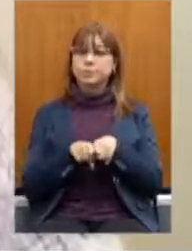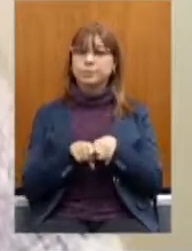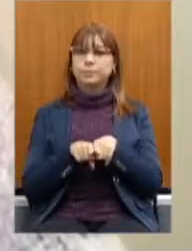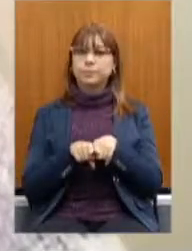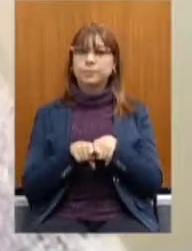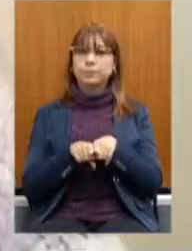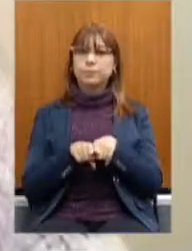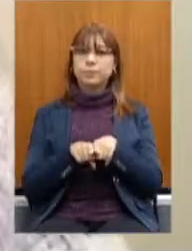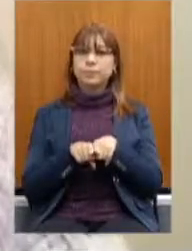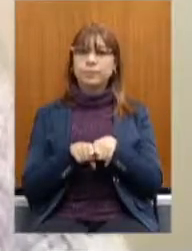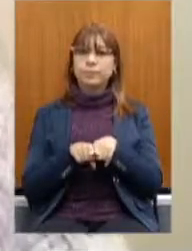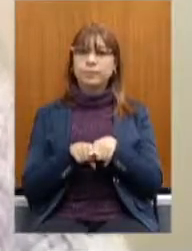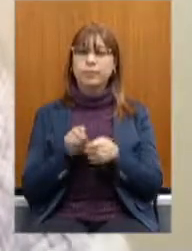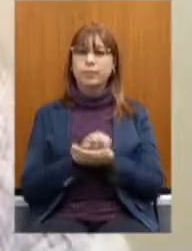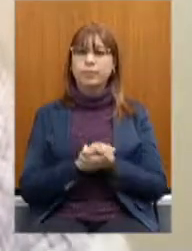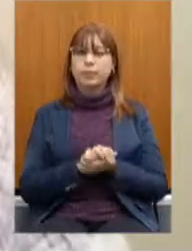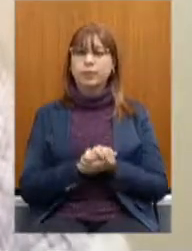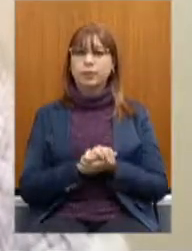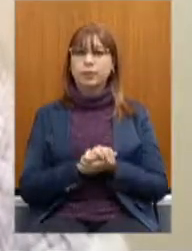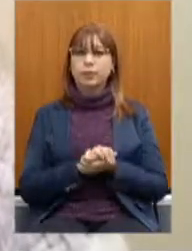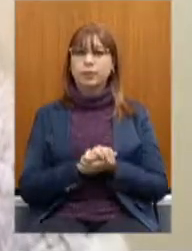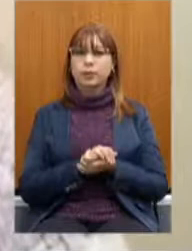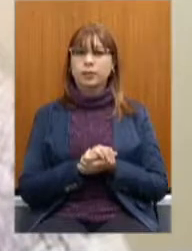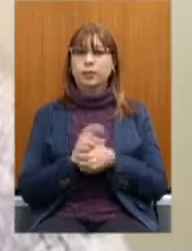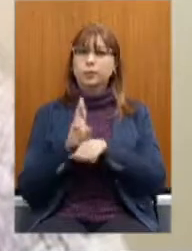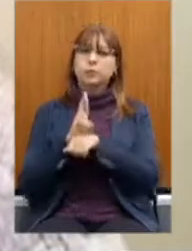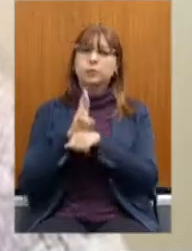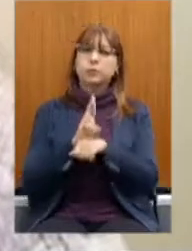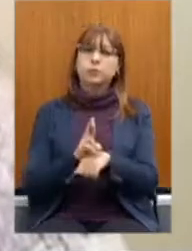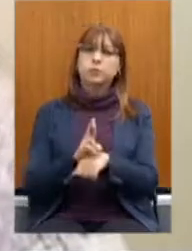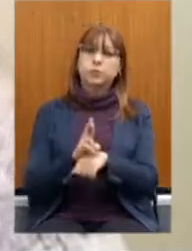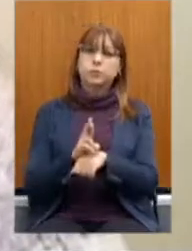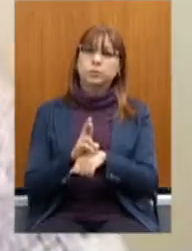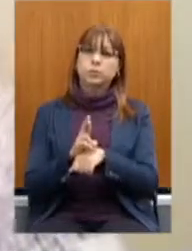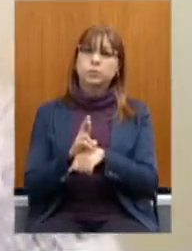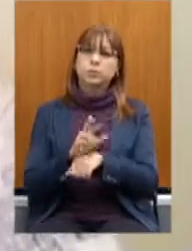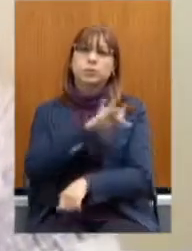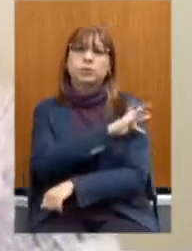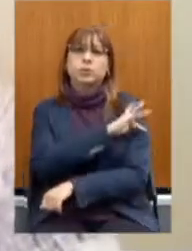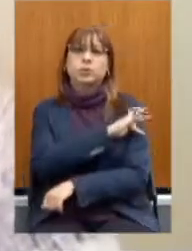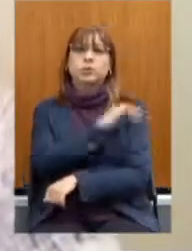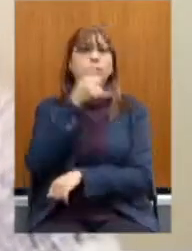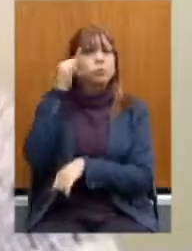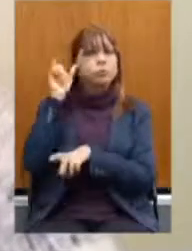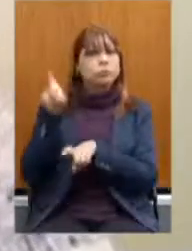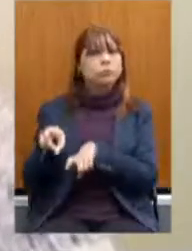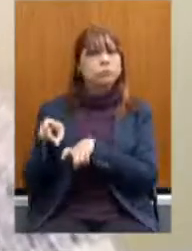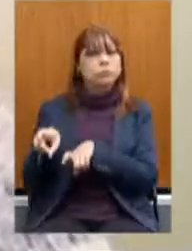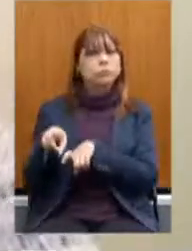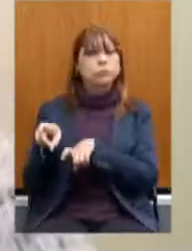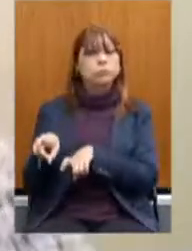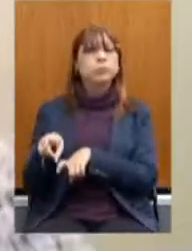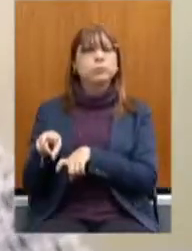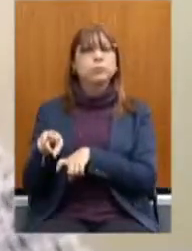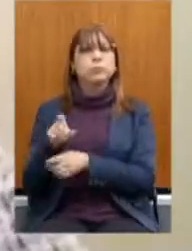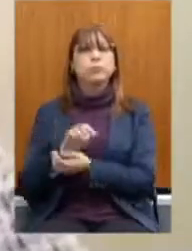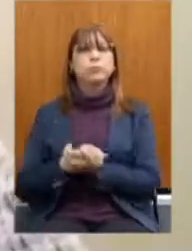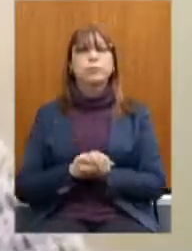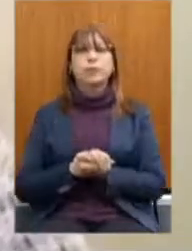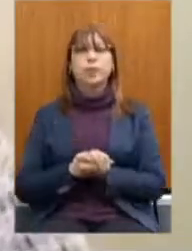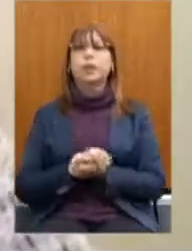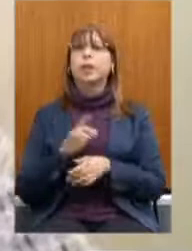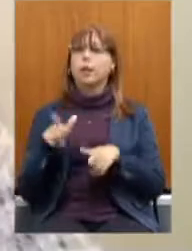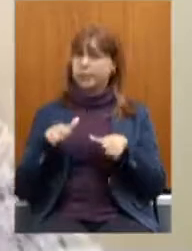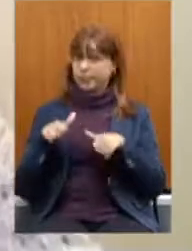Moísia, que representa os fiscais da Agropecuária, esse trabalho